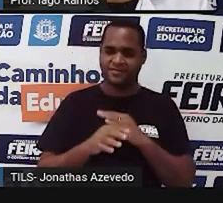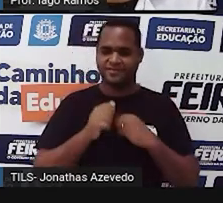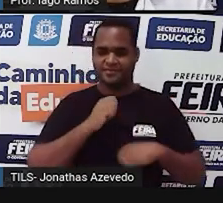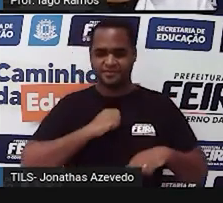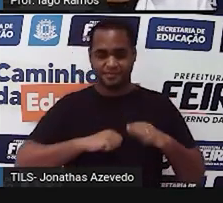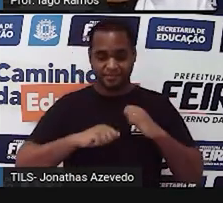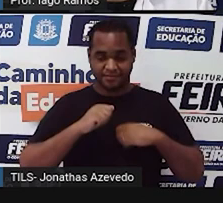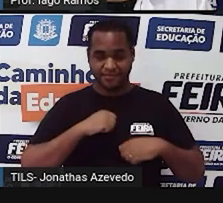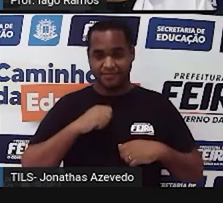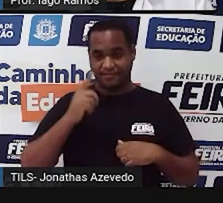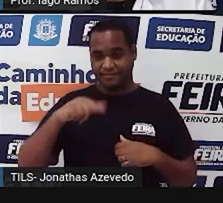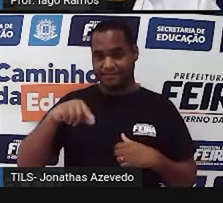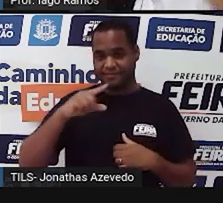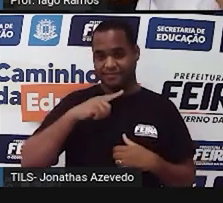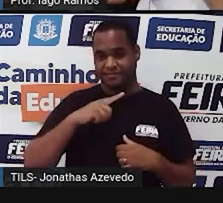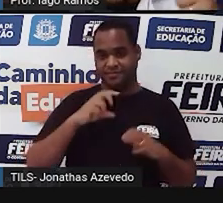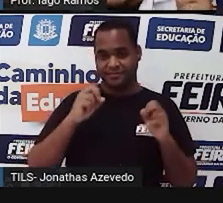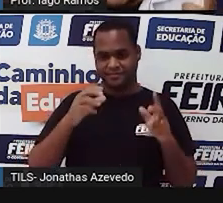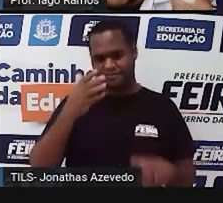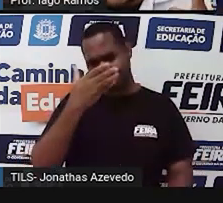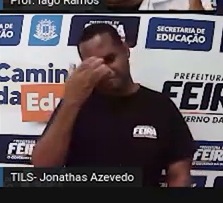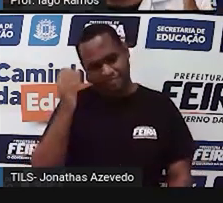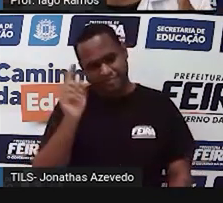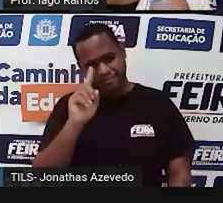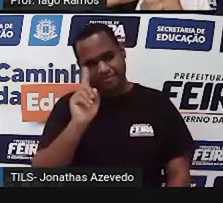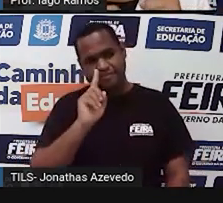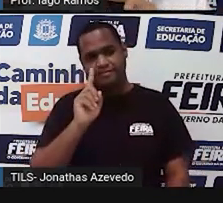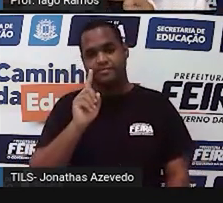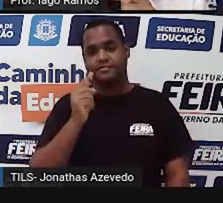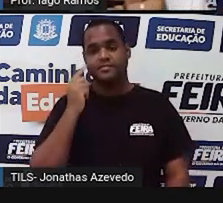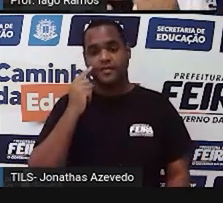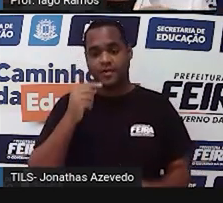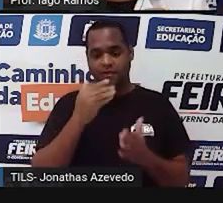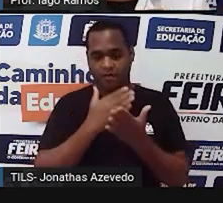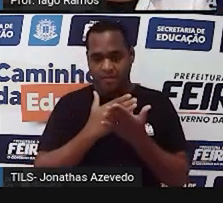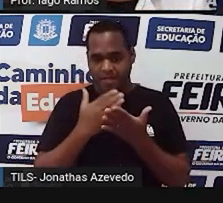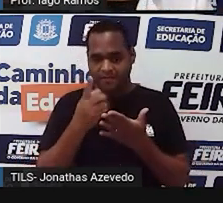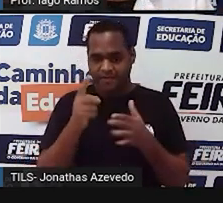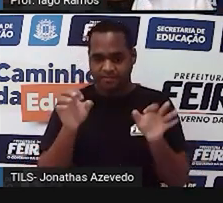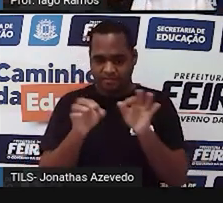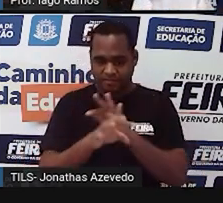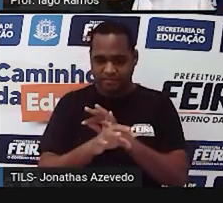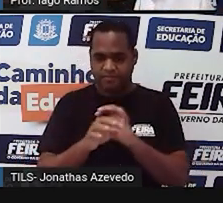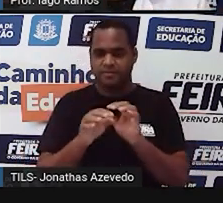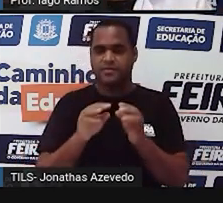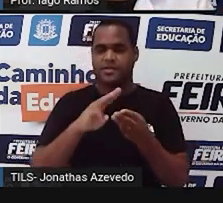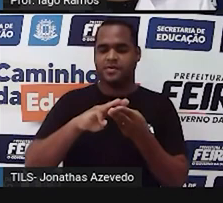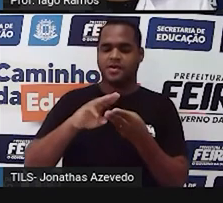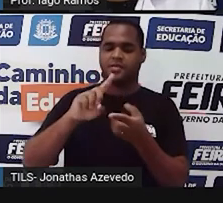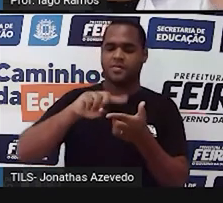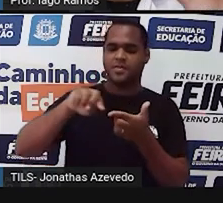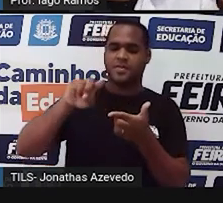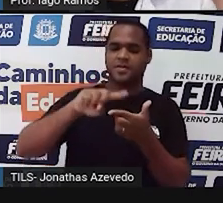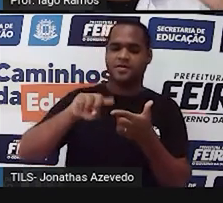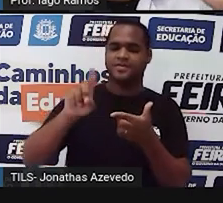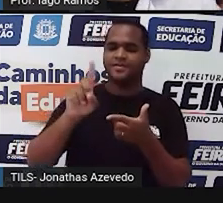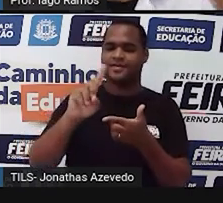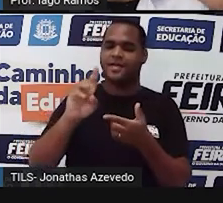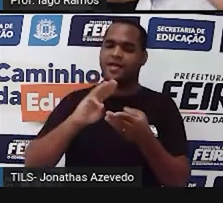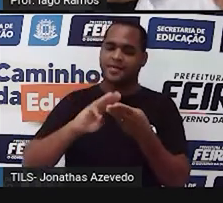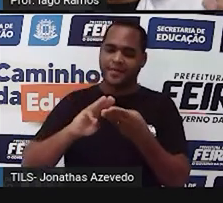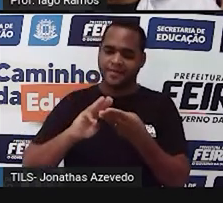ansiosos pela próxima. Certo? Não esquece do nosso lema Eu Começo e você vai terminar. Matemática não é problema,